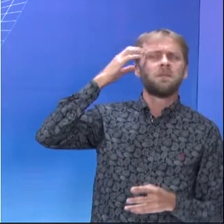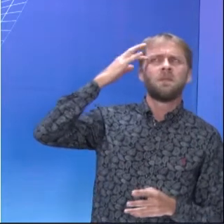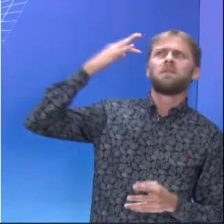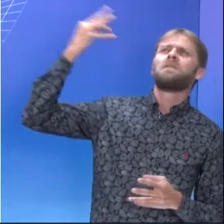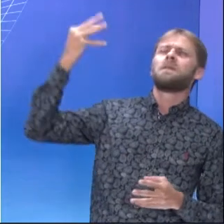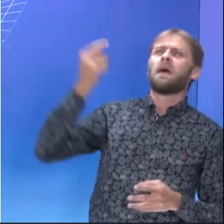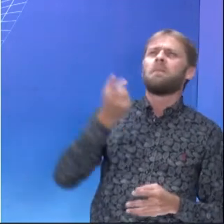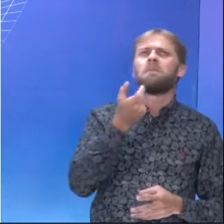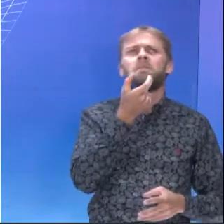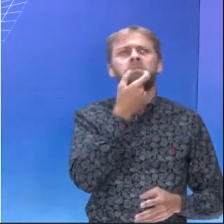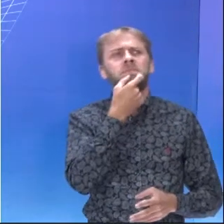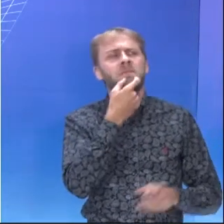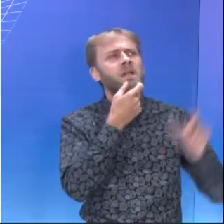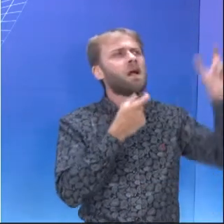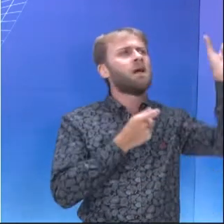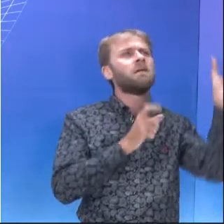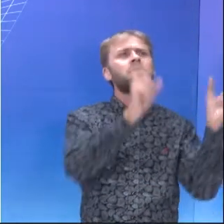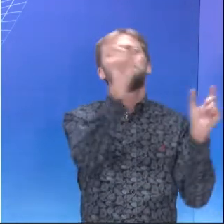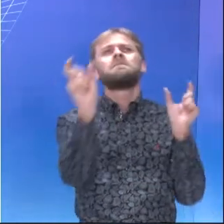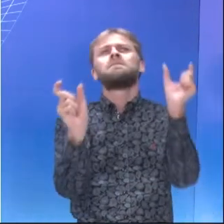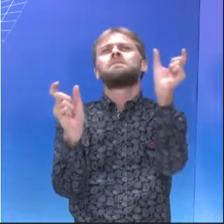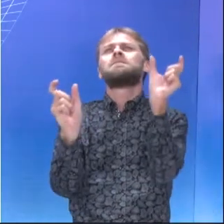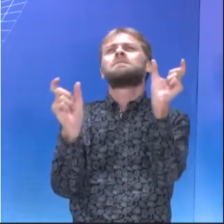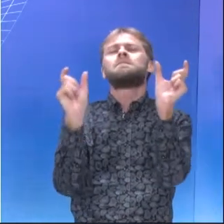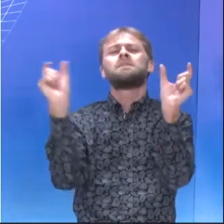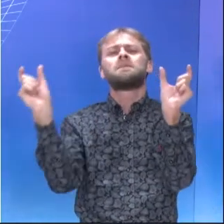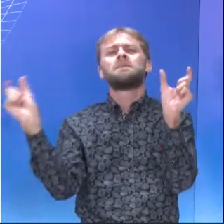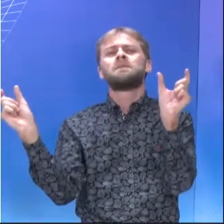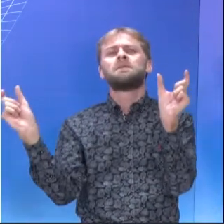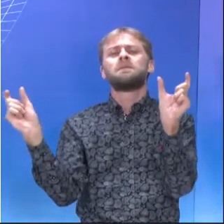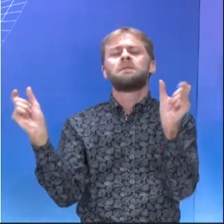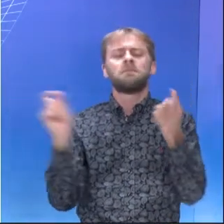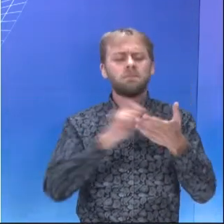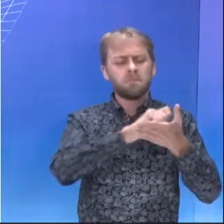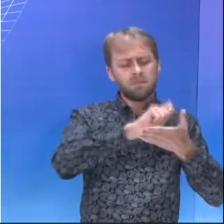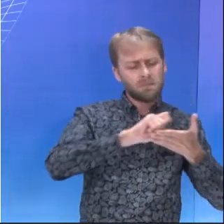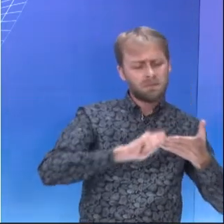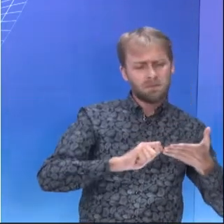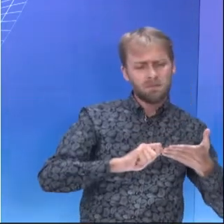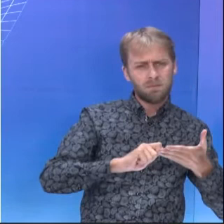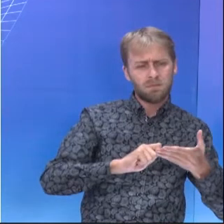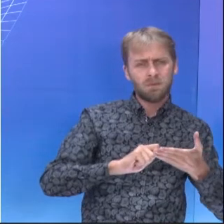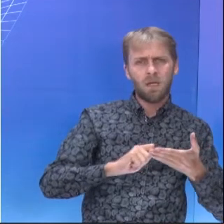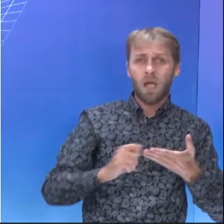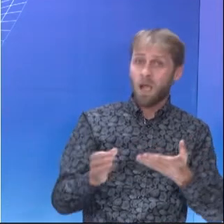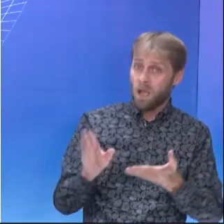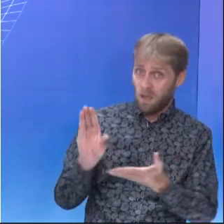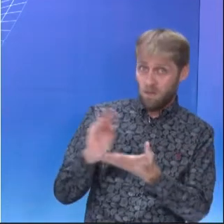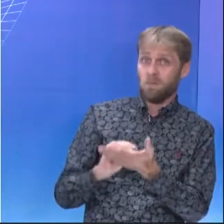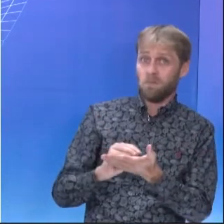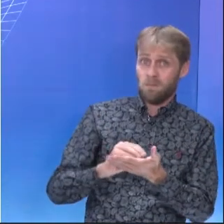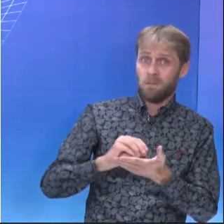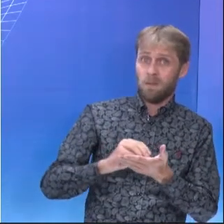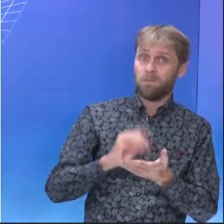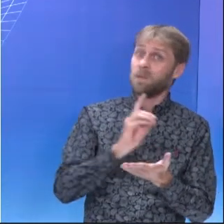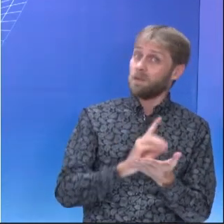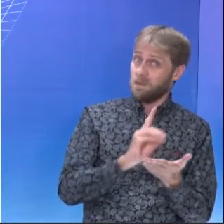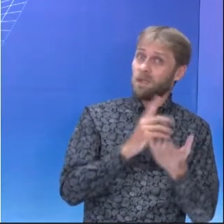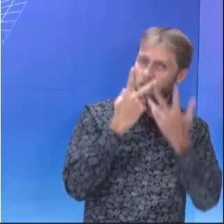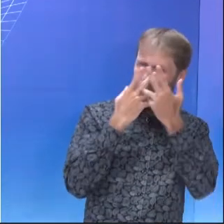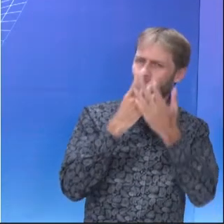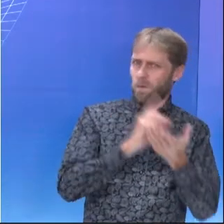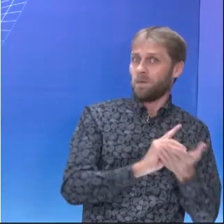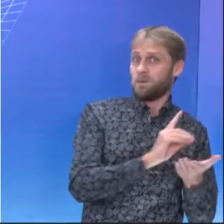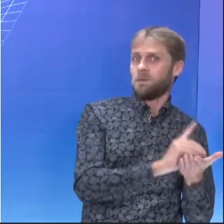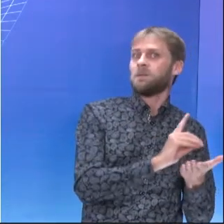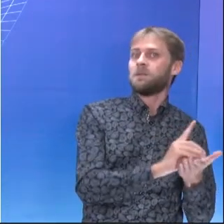que vier assim, ah, eu sei essa palavra, eu sei essa outra palavra. E faça uma espécie de dicionário das palavras que você